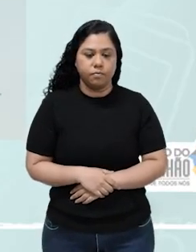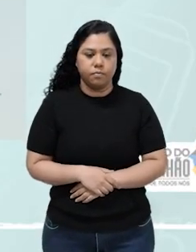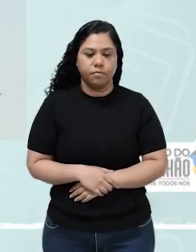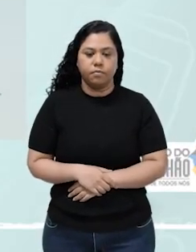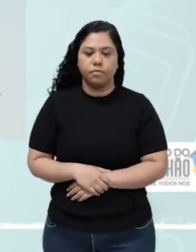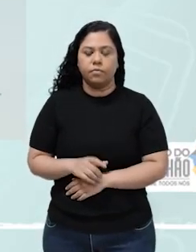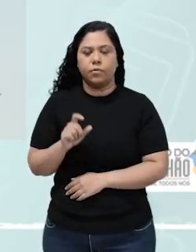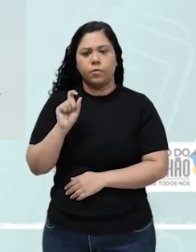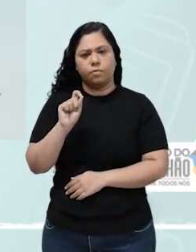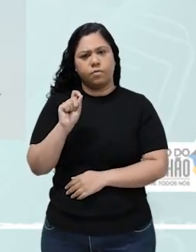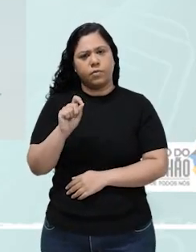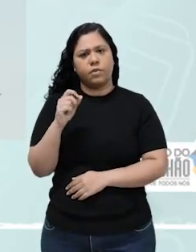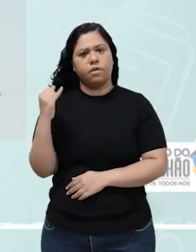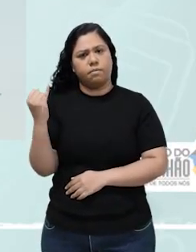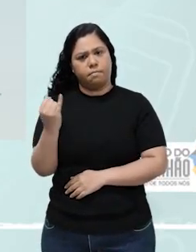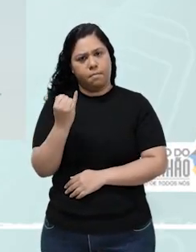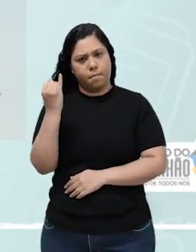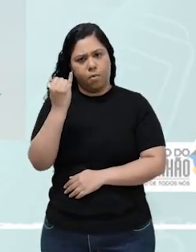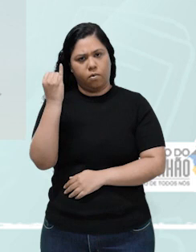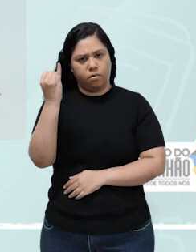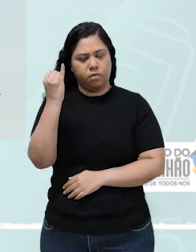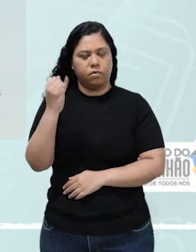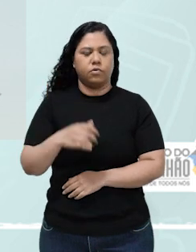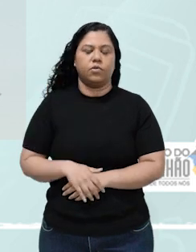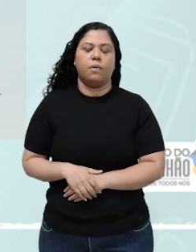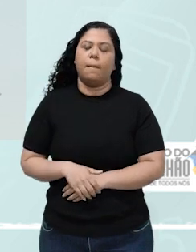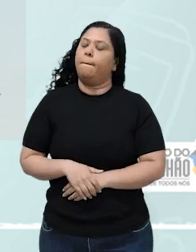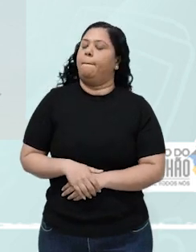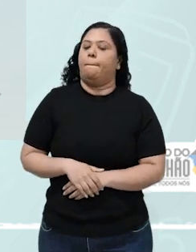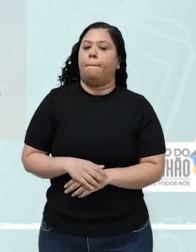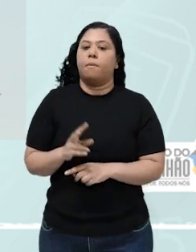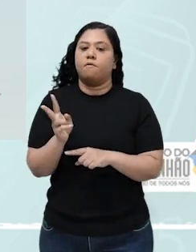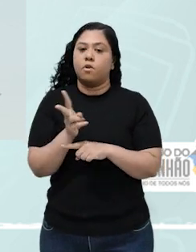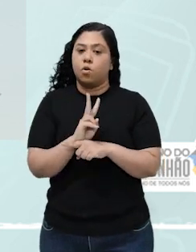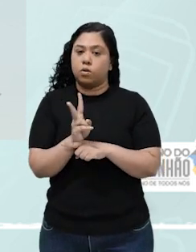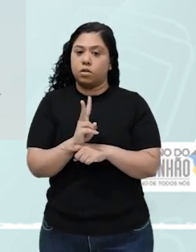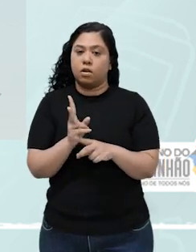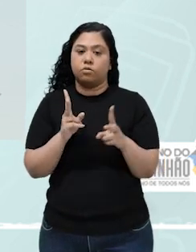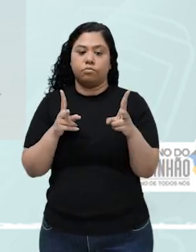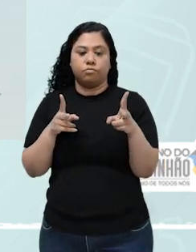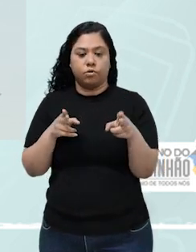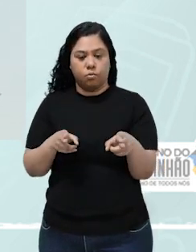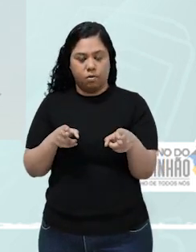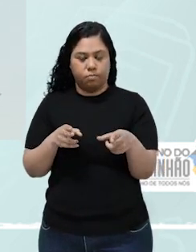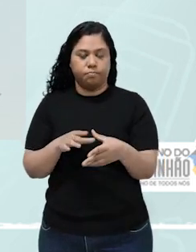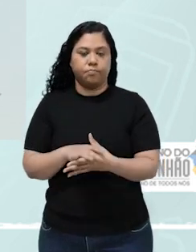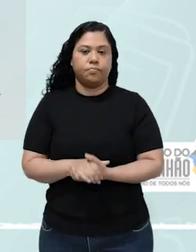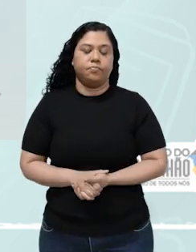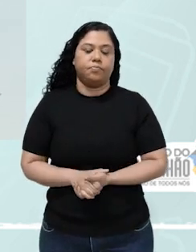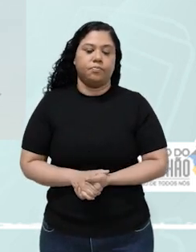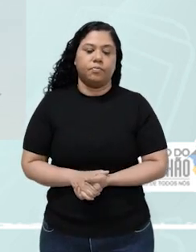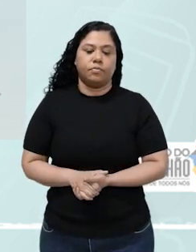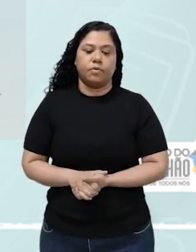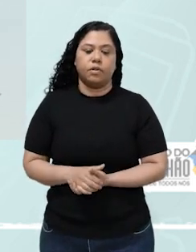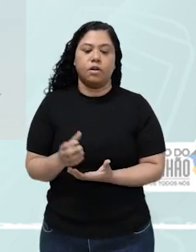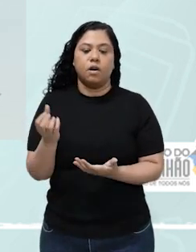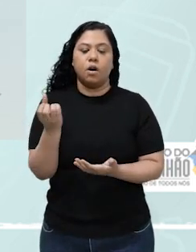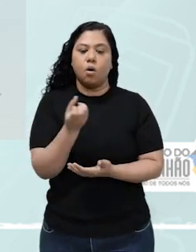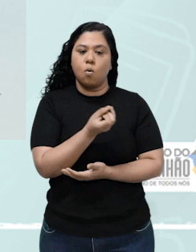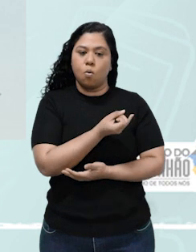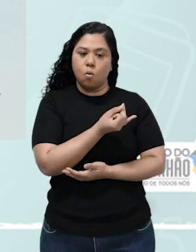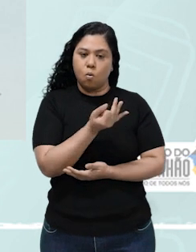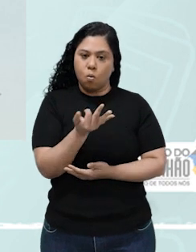consequência importante do fato das velocidades serem iguais na situação de equilíbrio é que as quantidades